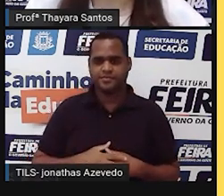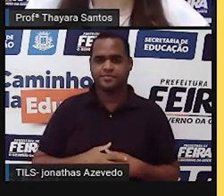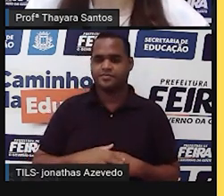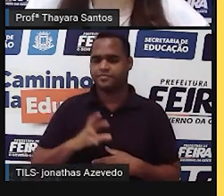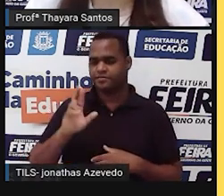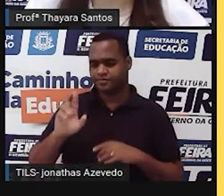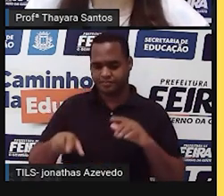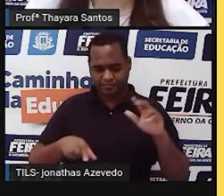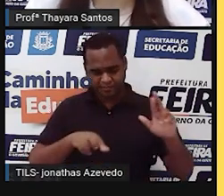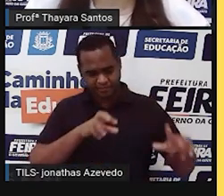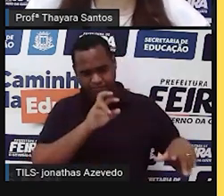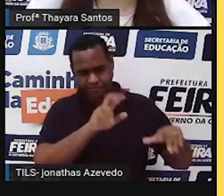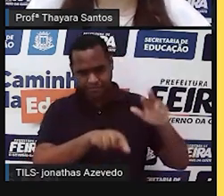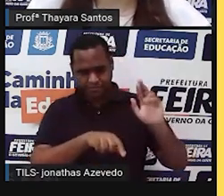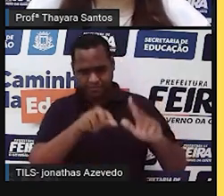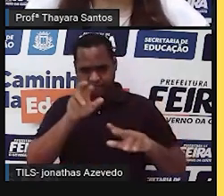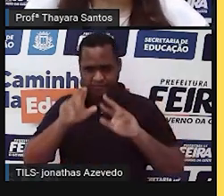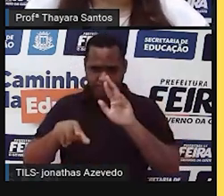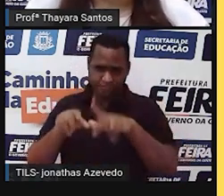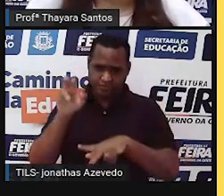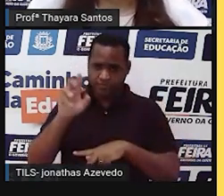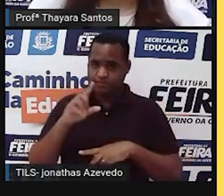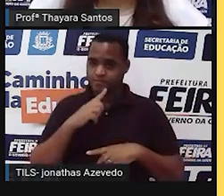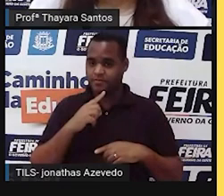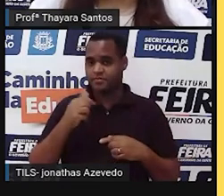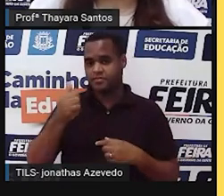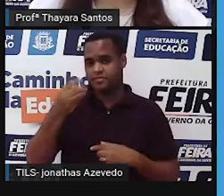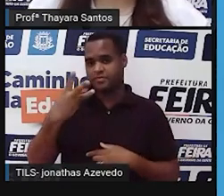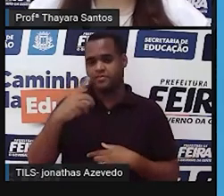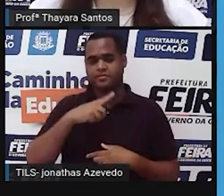de acordo com essas treze constelações.